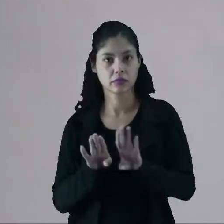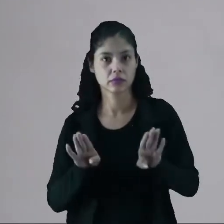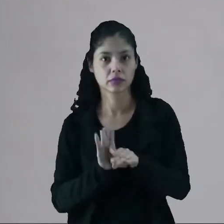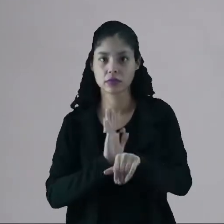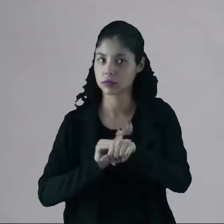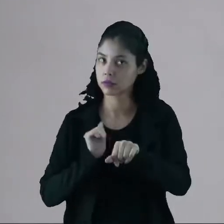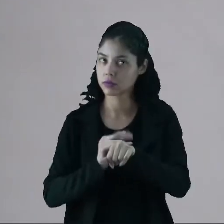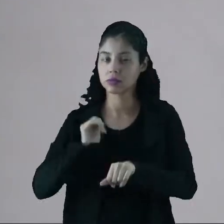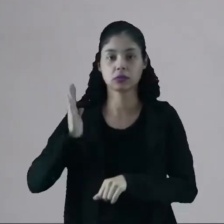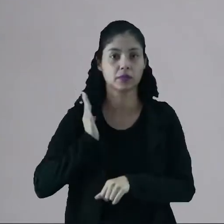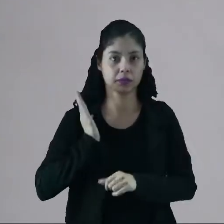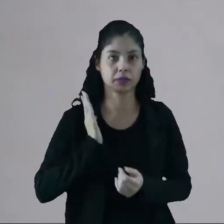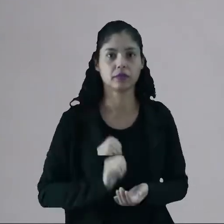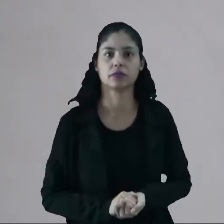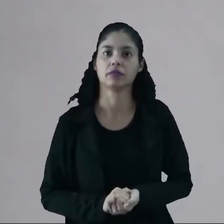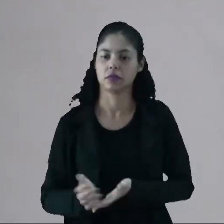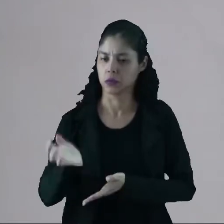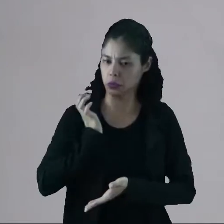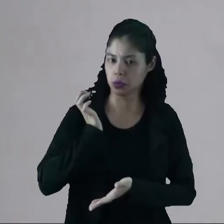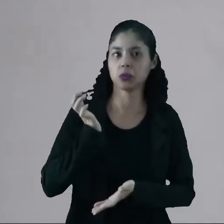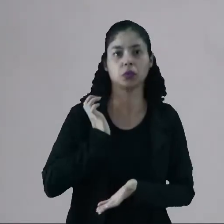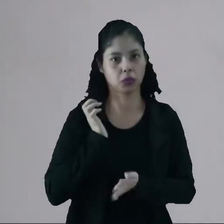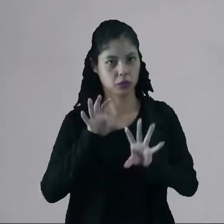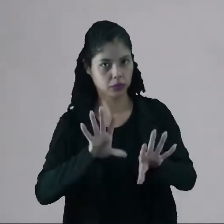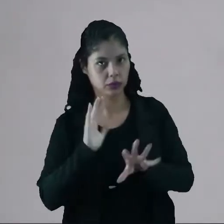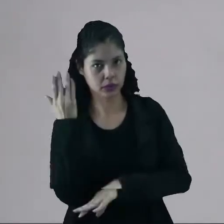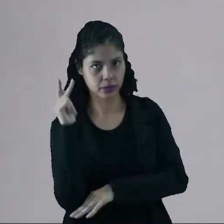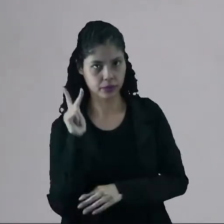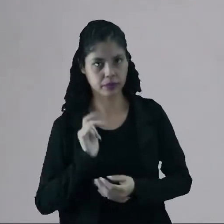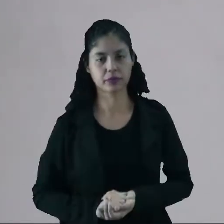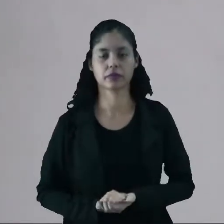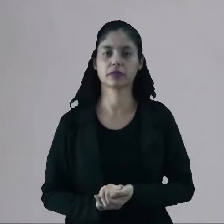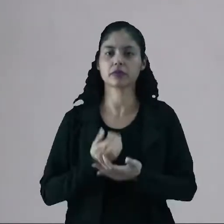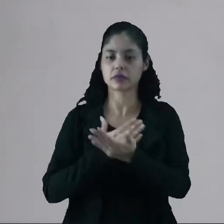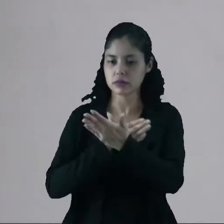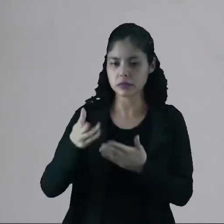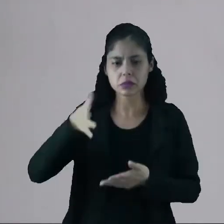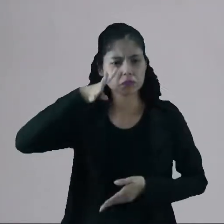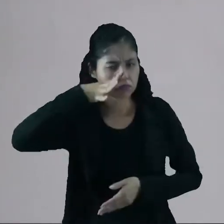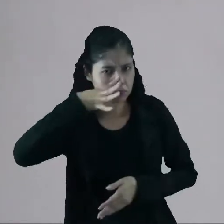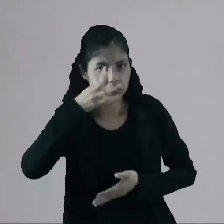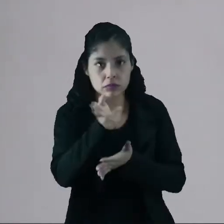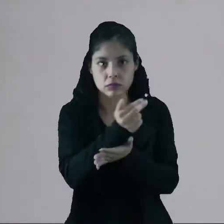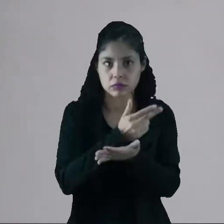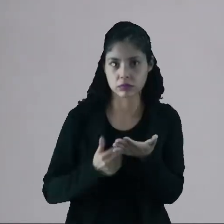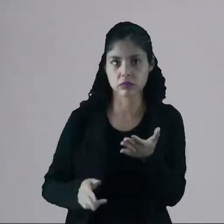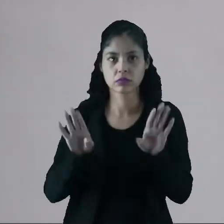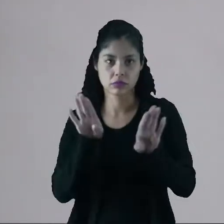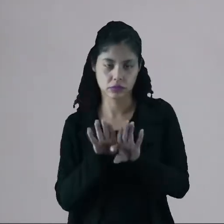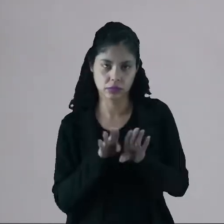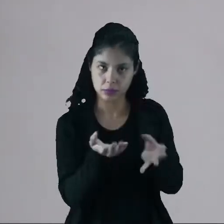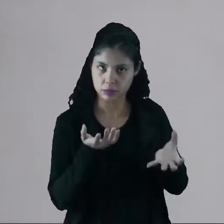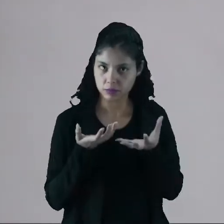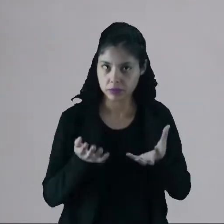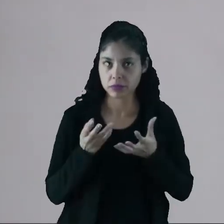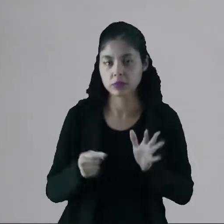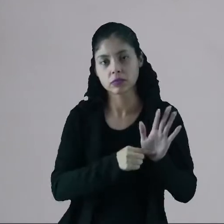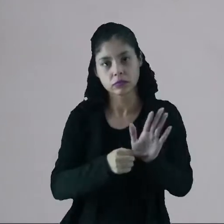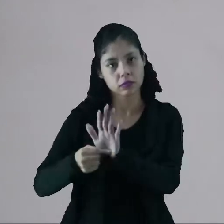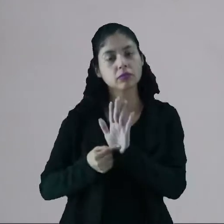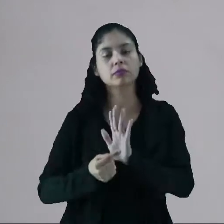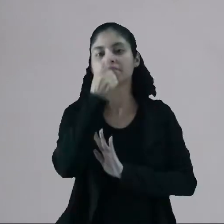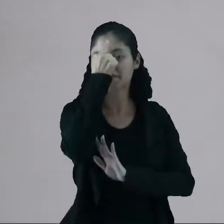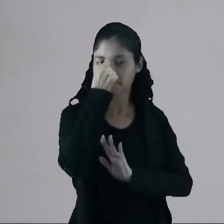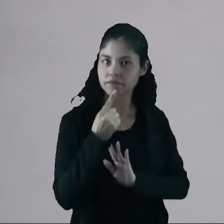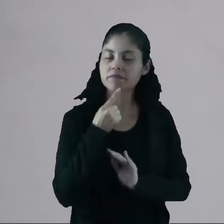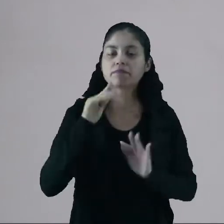chamadas de burgueses. Eles se enriqueceram nessa época e começaram a apreciar a arte, e quiseram também mostrar a sua